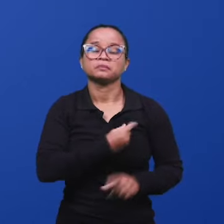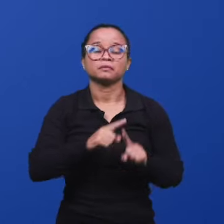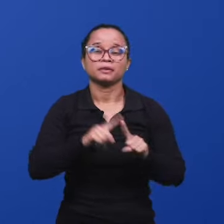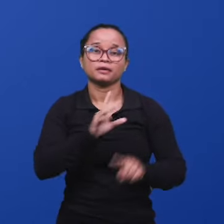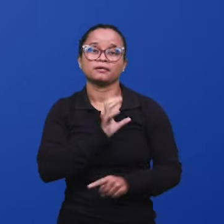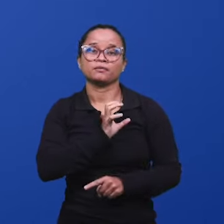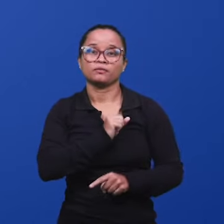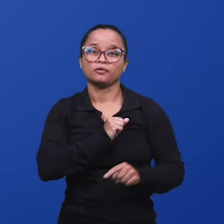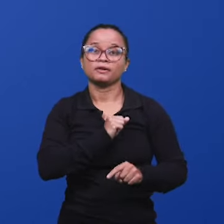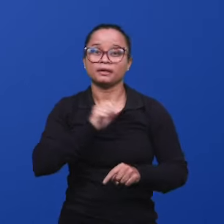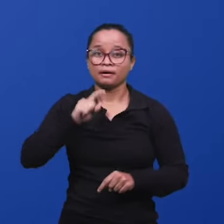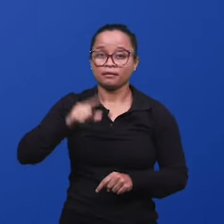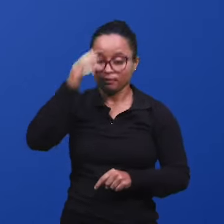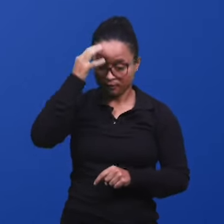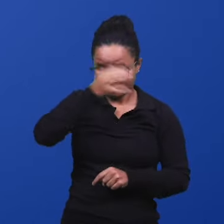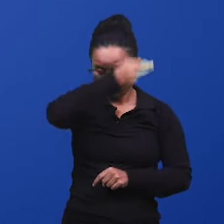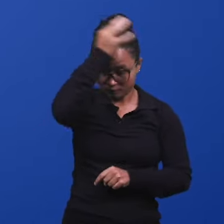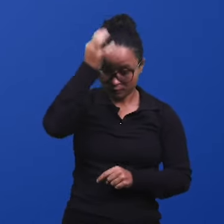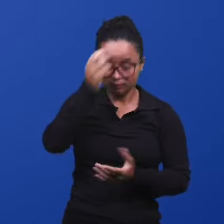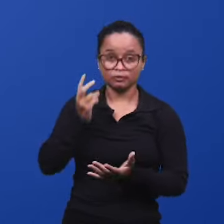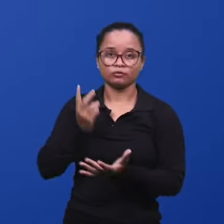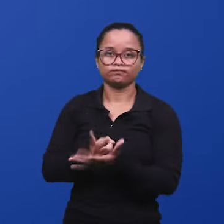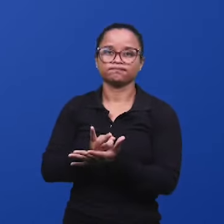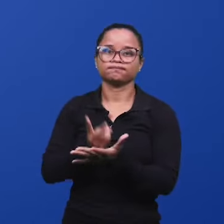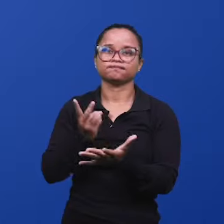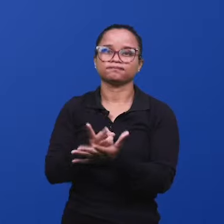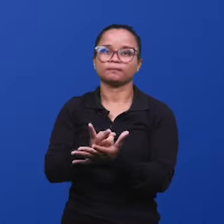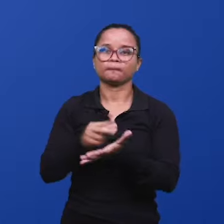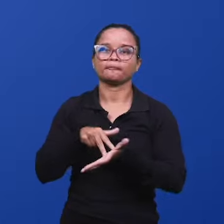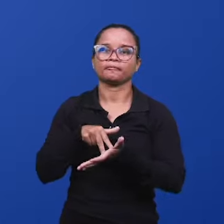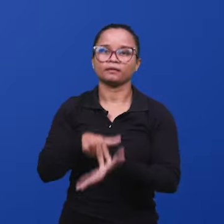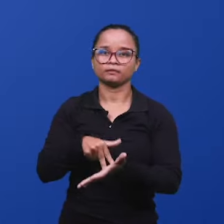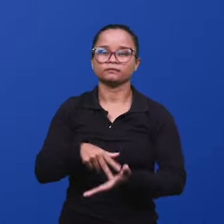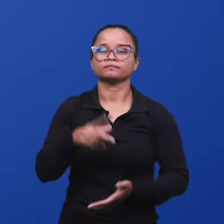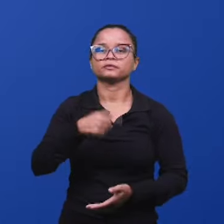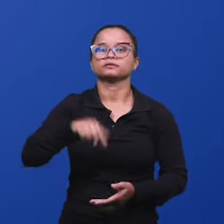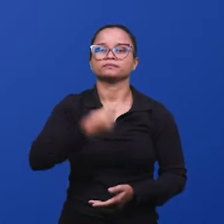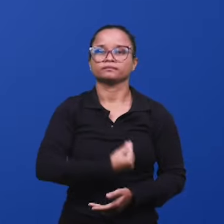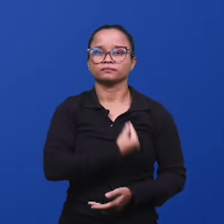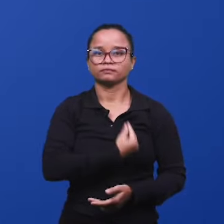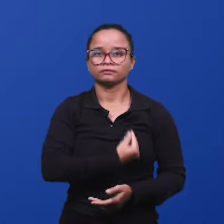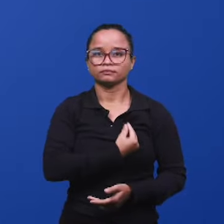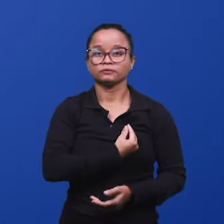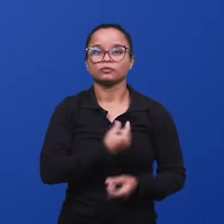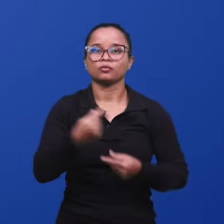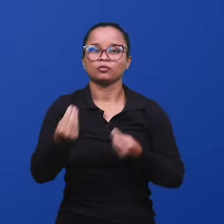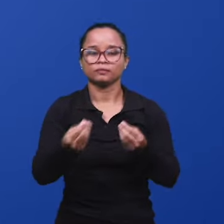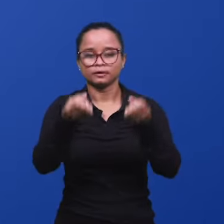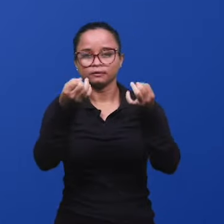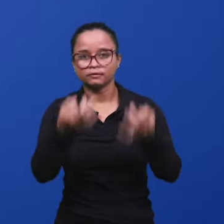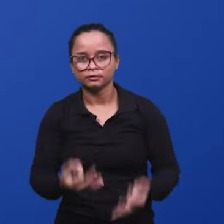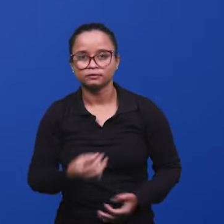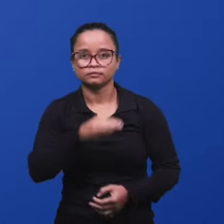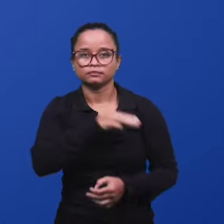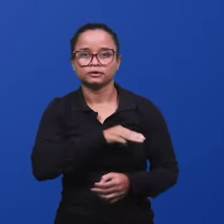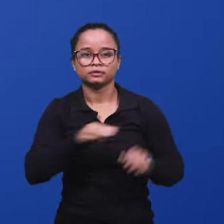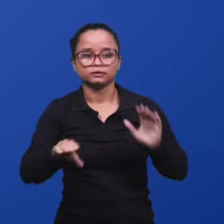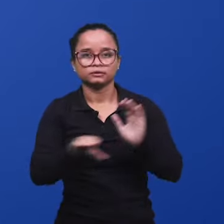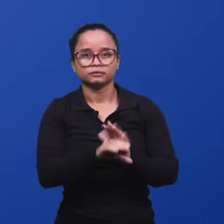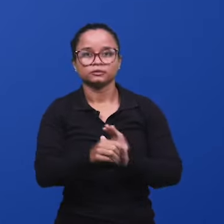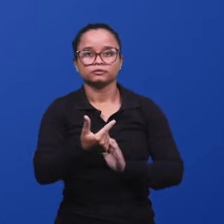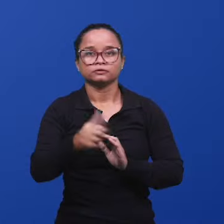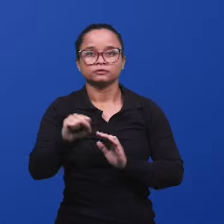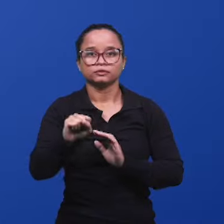é o Espírito Santo, ele permanece, permanece firme em nossas vidas, conforme está descrito em Mateus